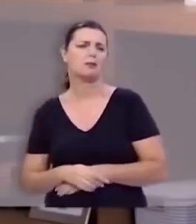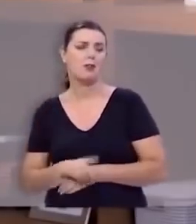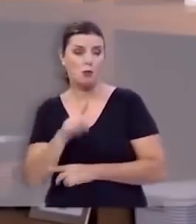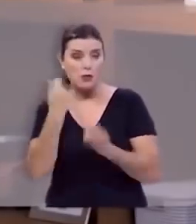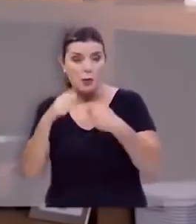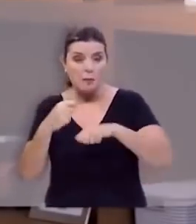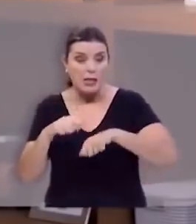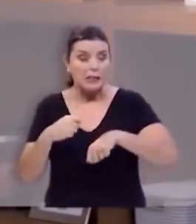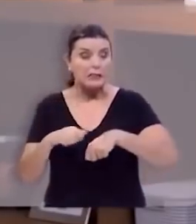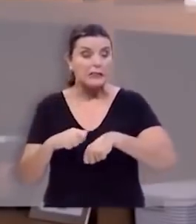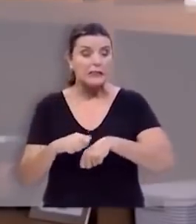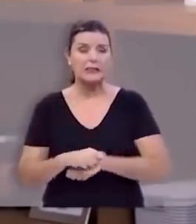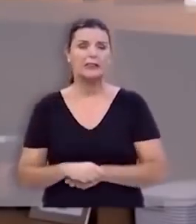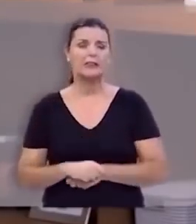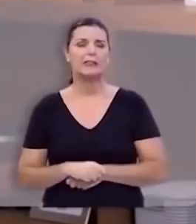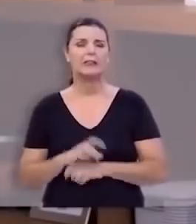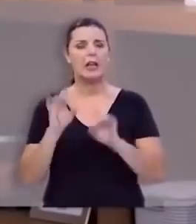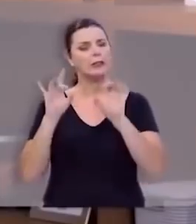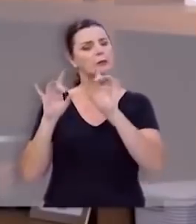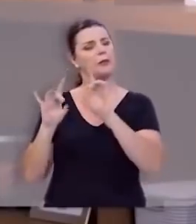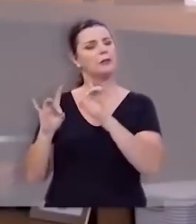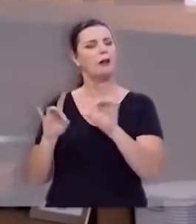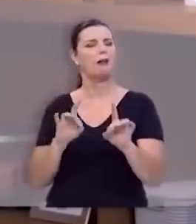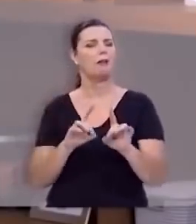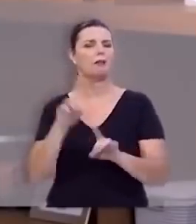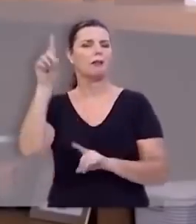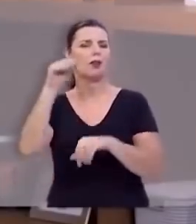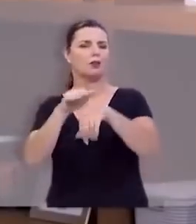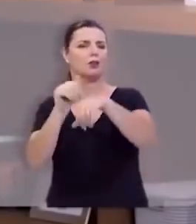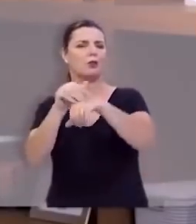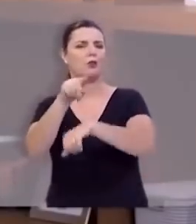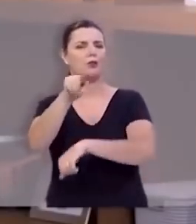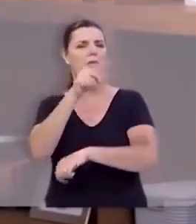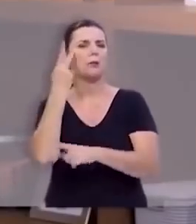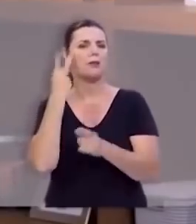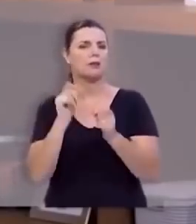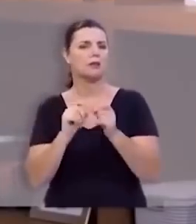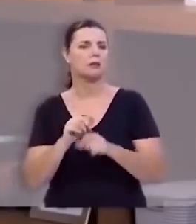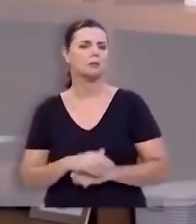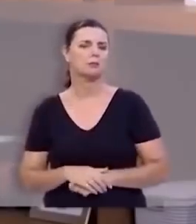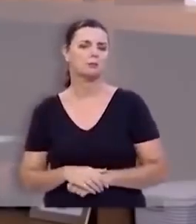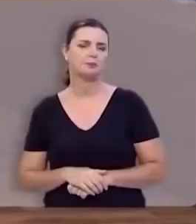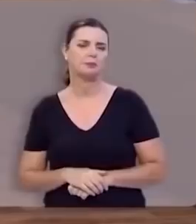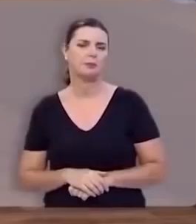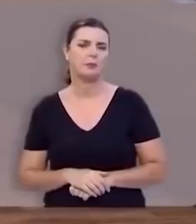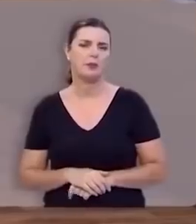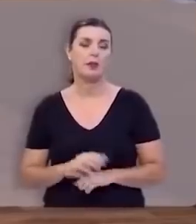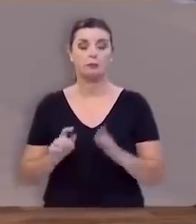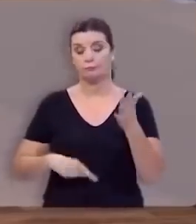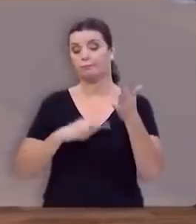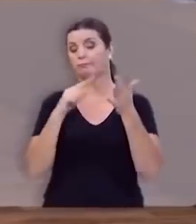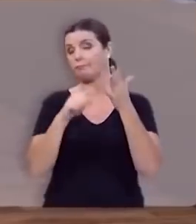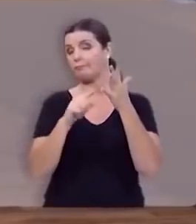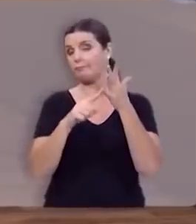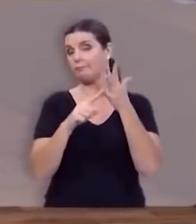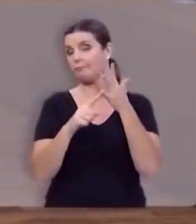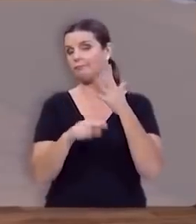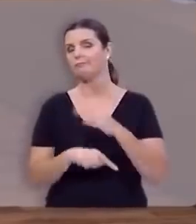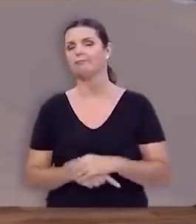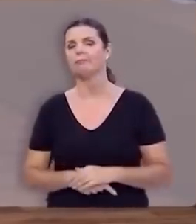precisa se especializar naquilo que Deus chamou você para fazer. Mas em quinto lugar,